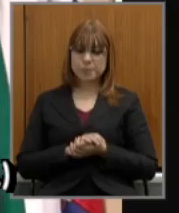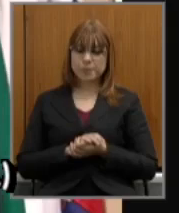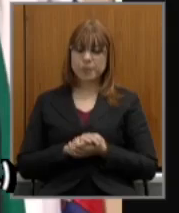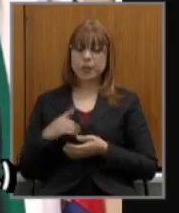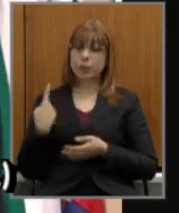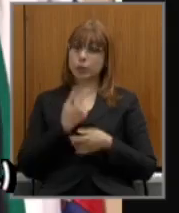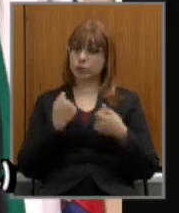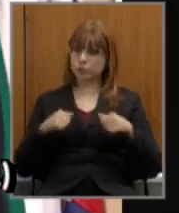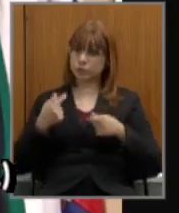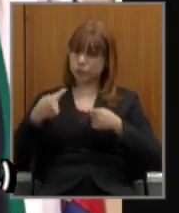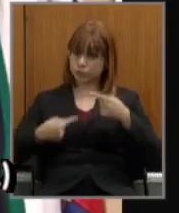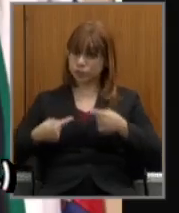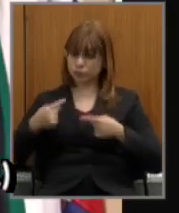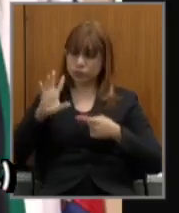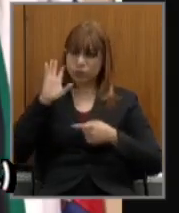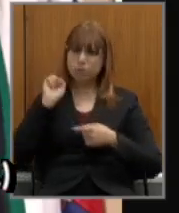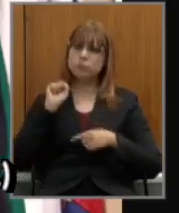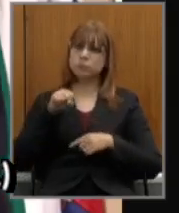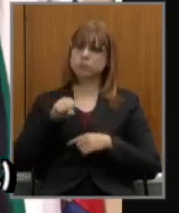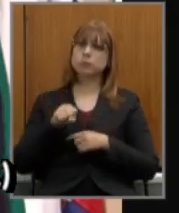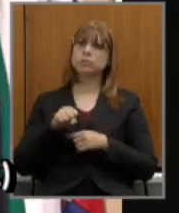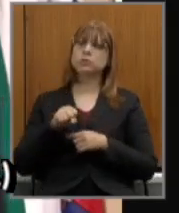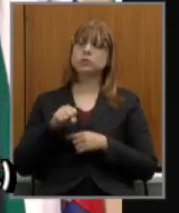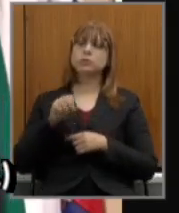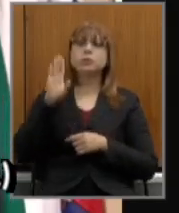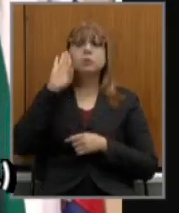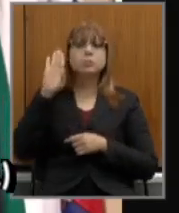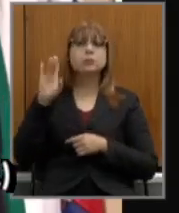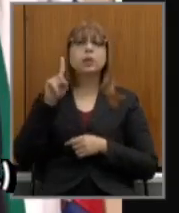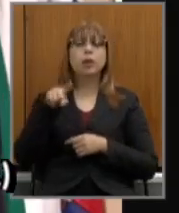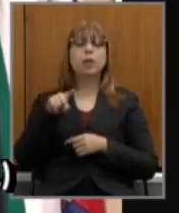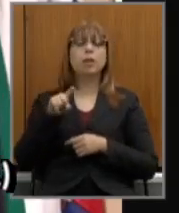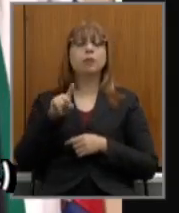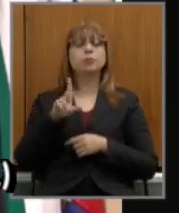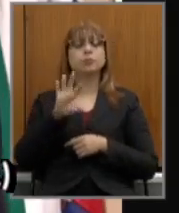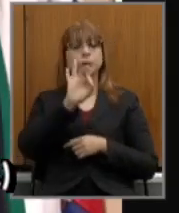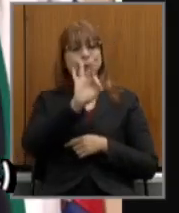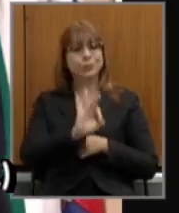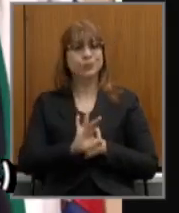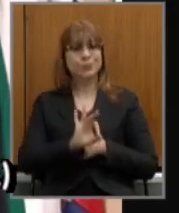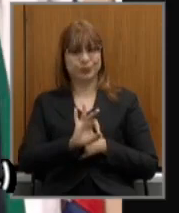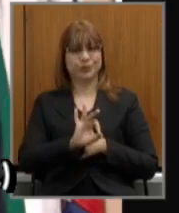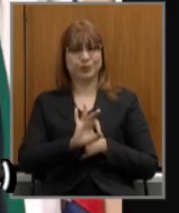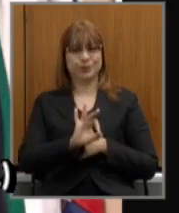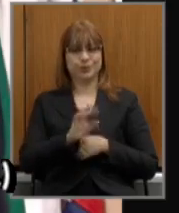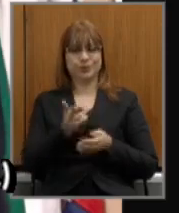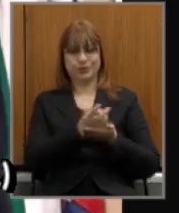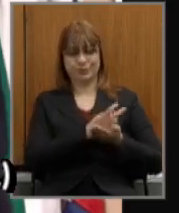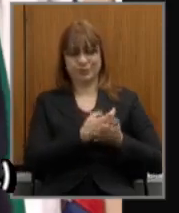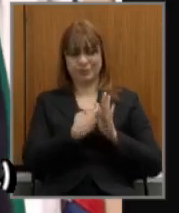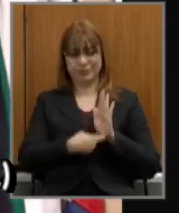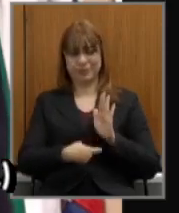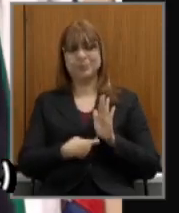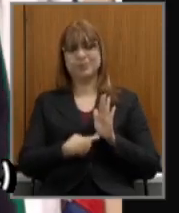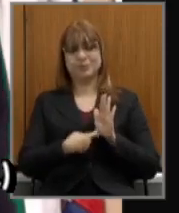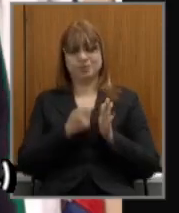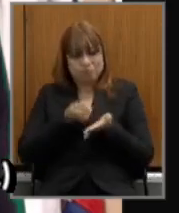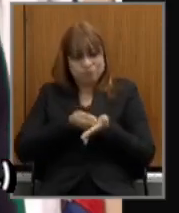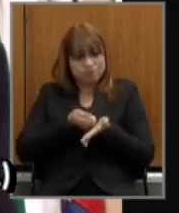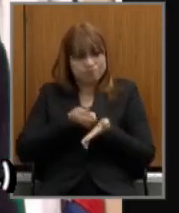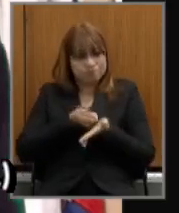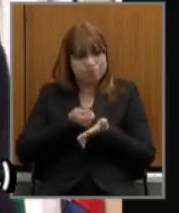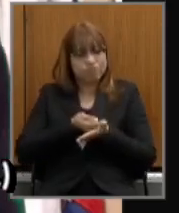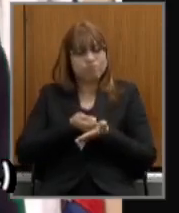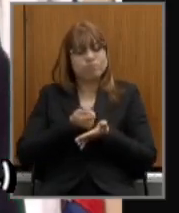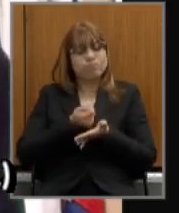discutir eu entendo a alíquota que é o exigido pelo governo federal em várias oportunidades eu conversei com o secretário